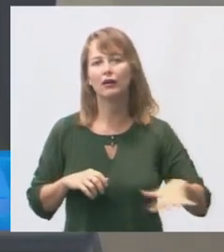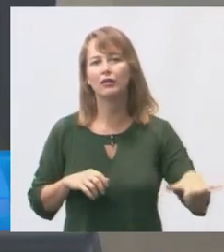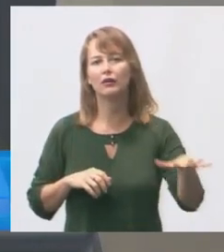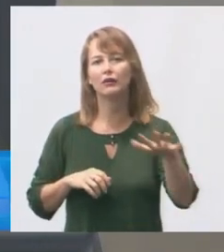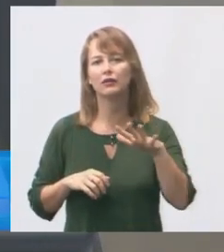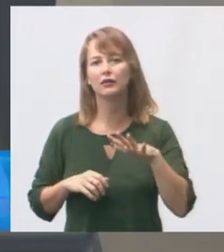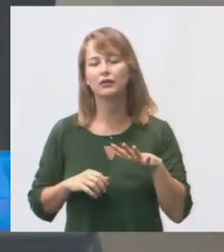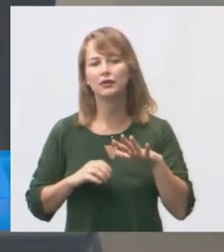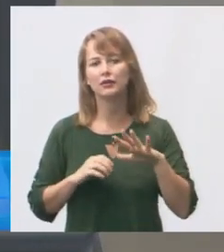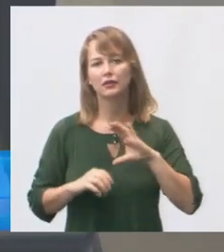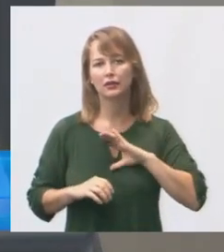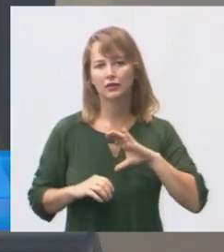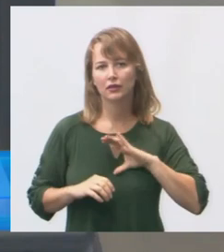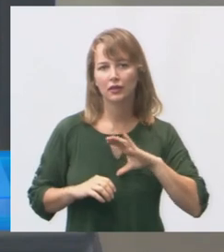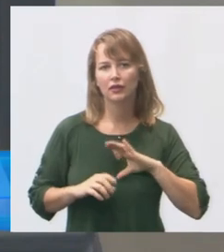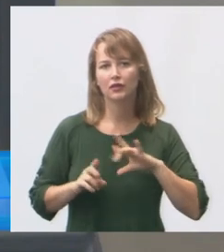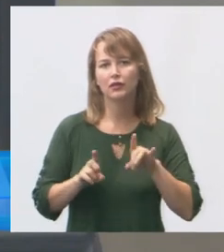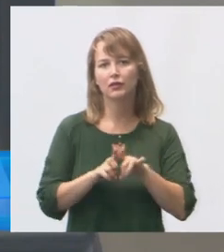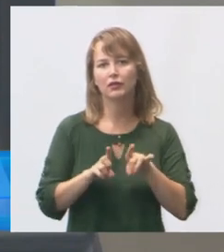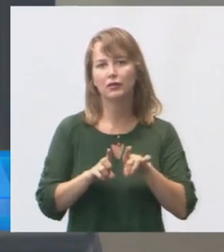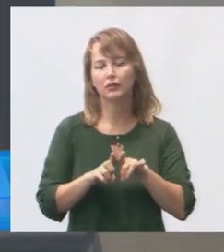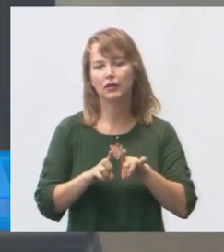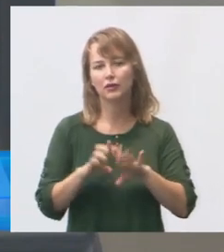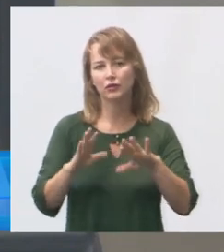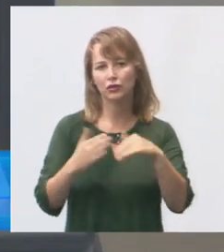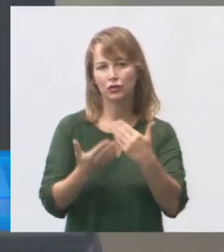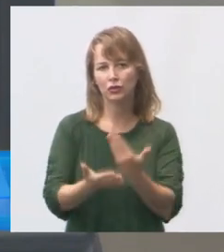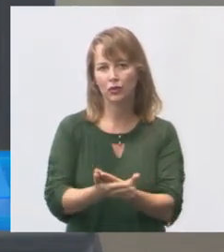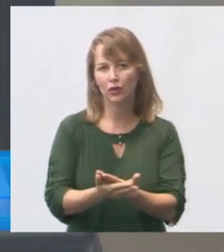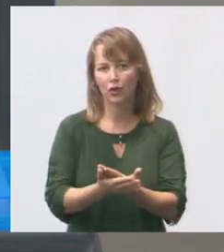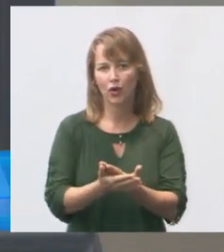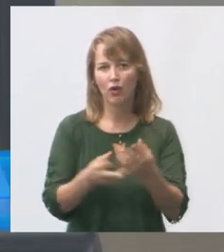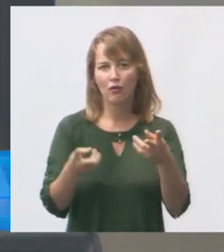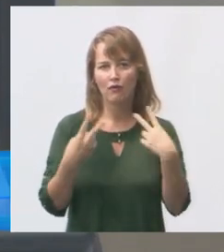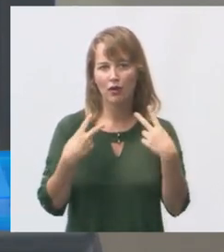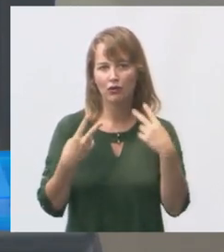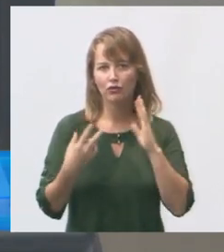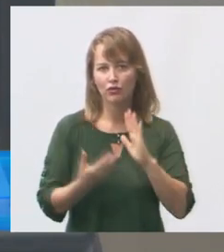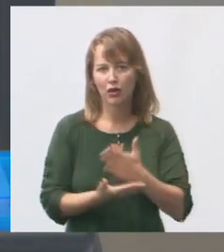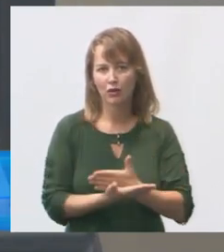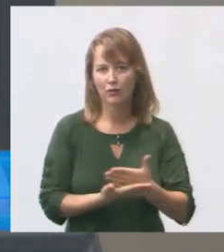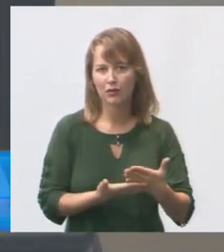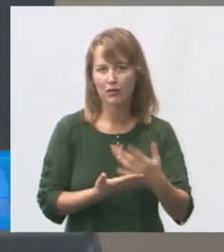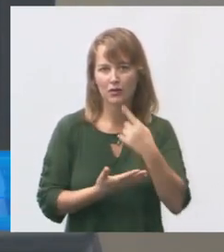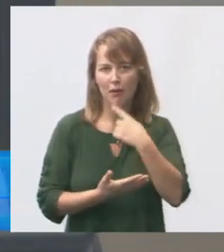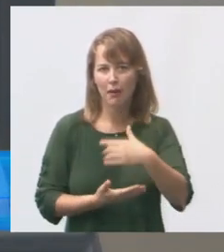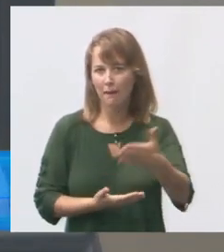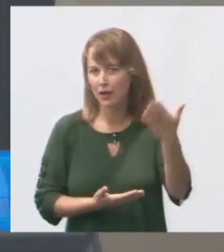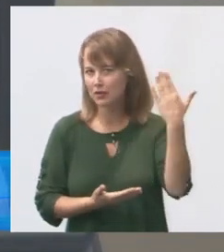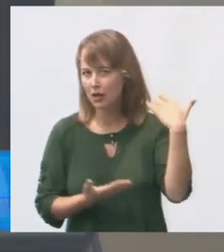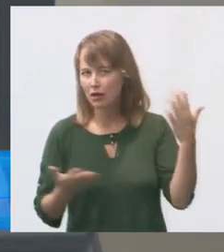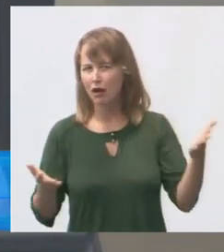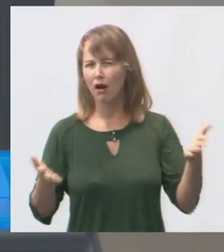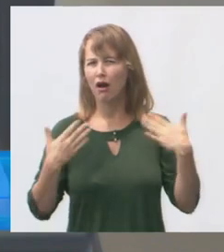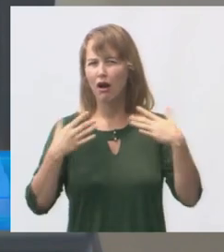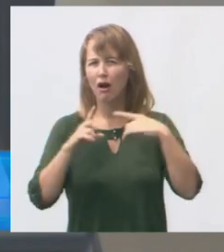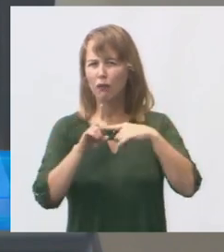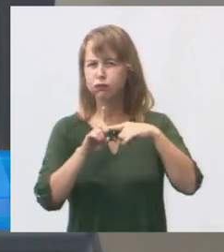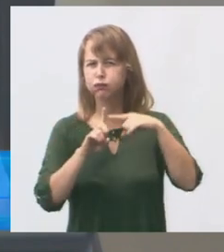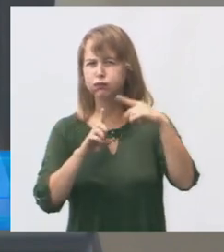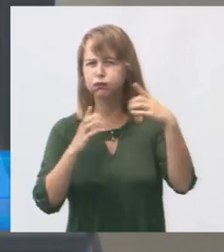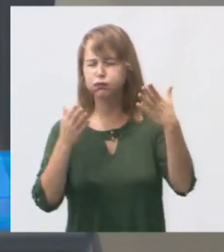semeias e emefes. Nós estamos chegando no verão, o verão já começou praticamente, essa semana passada foi um calor insuportável.